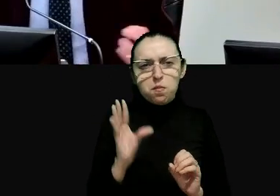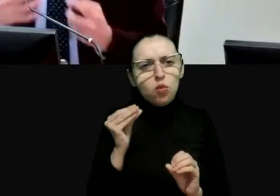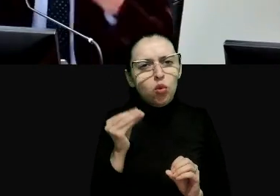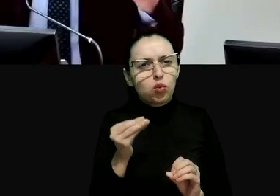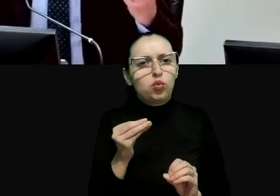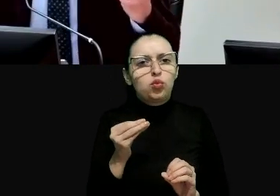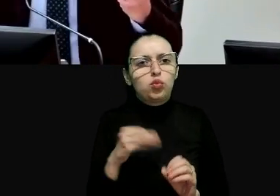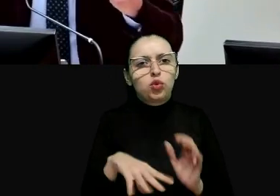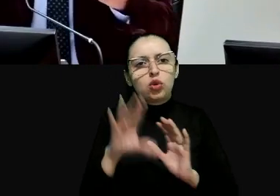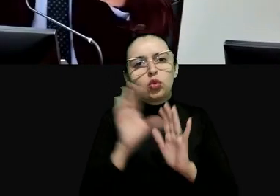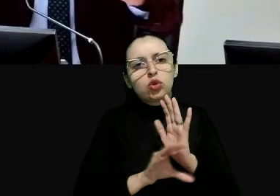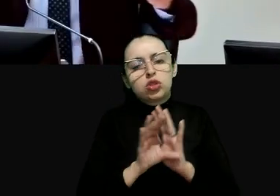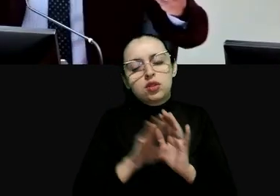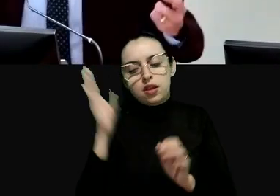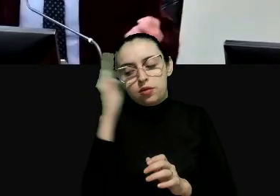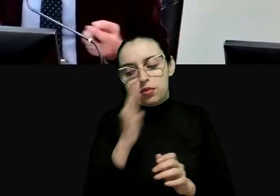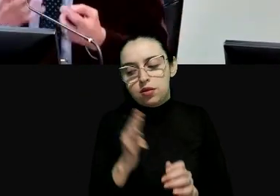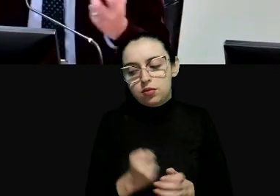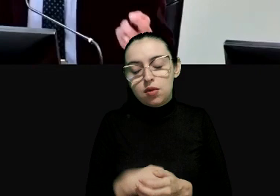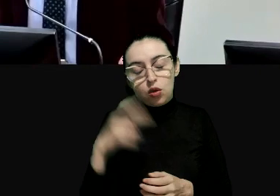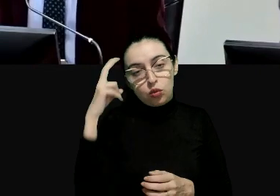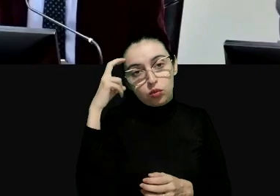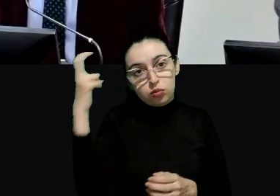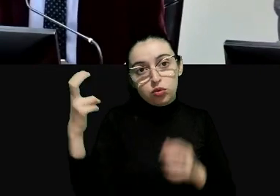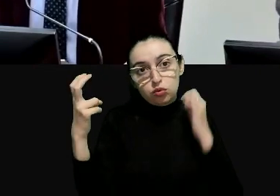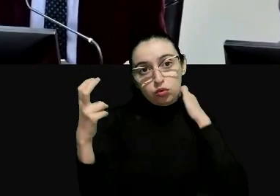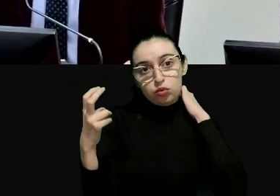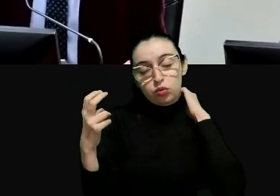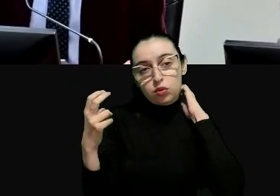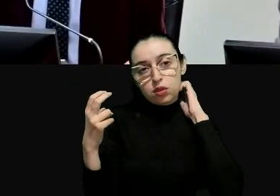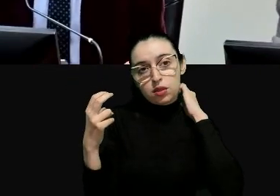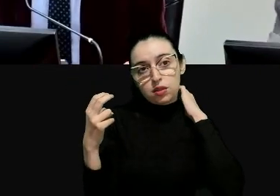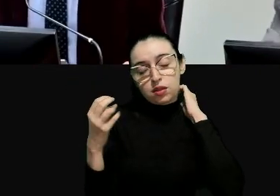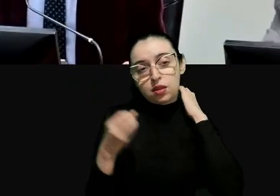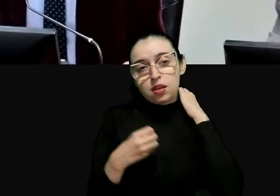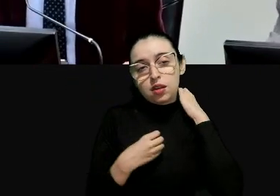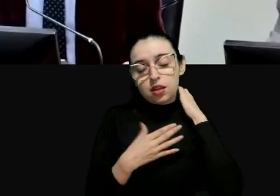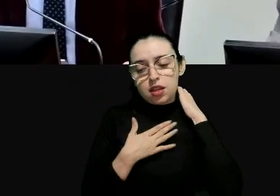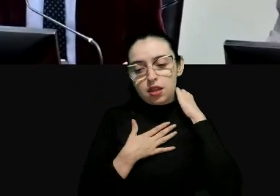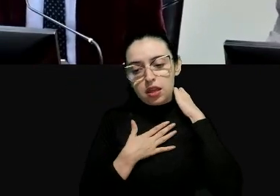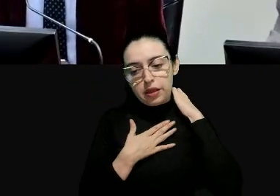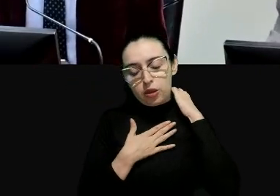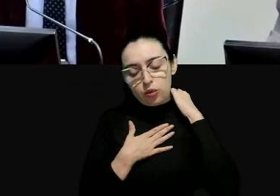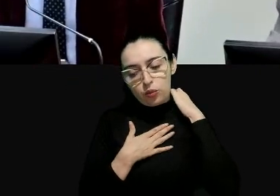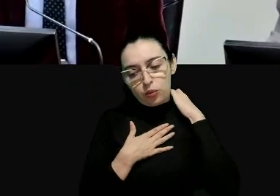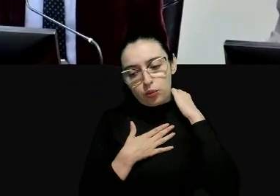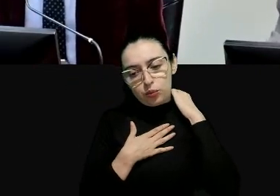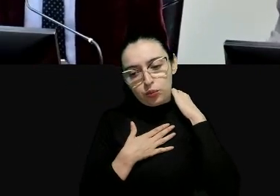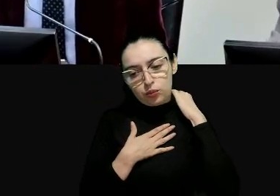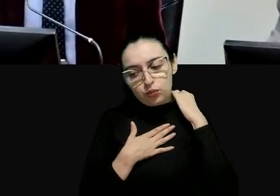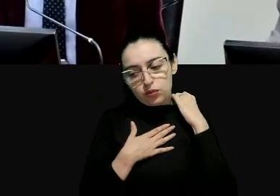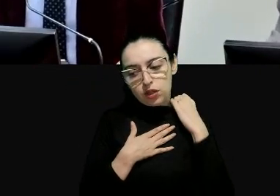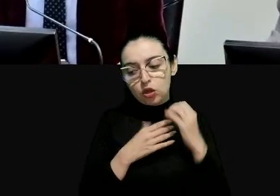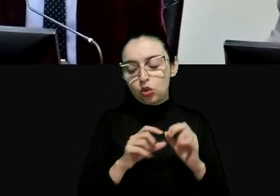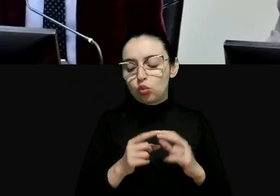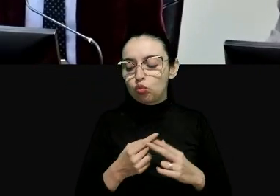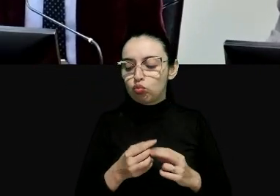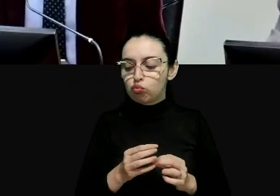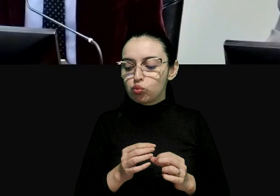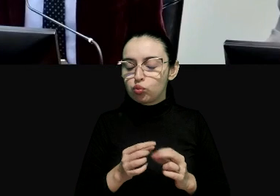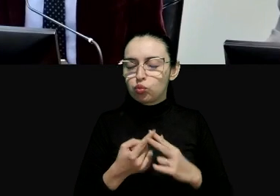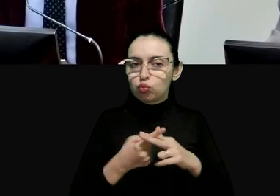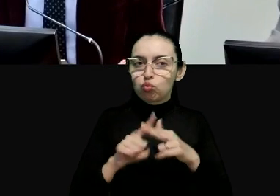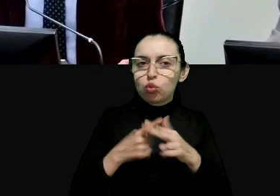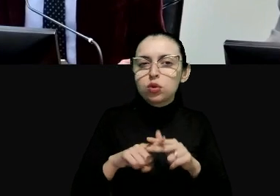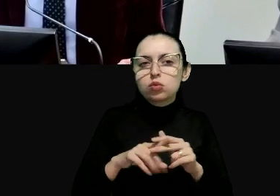porque é é a cultura jurídica sobre a qual eles estão construindo